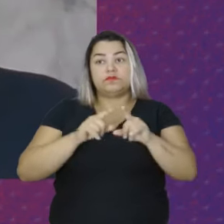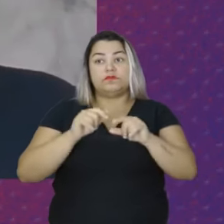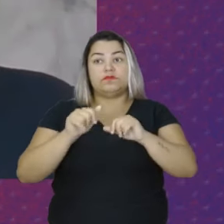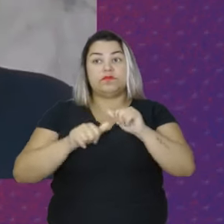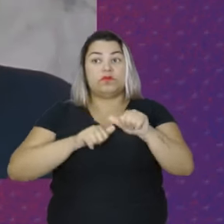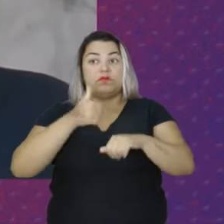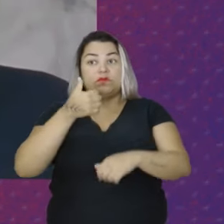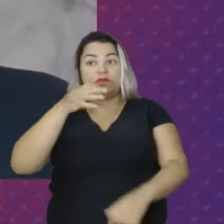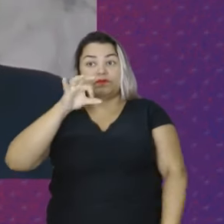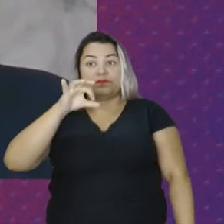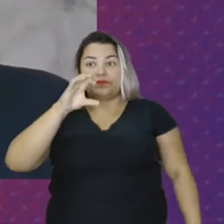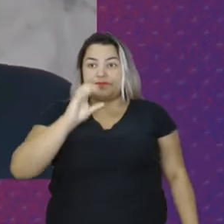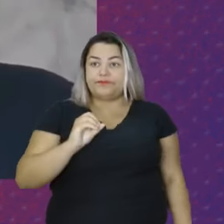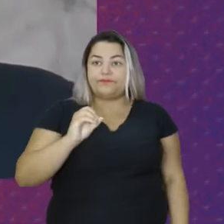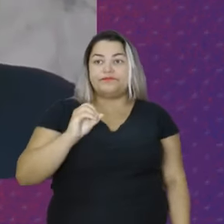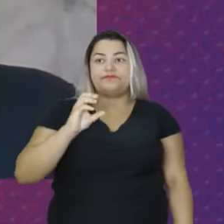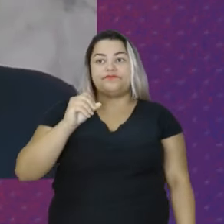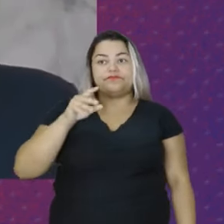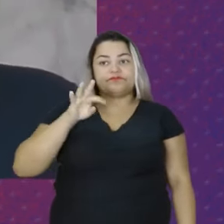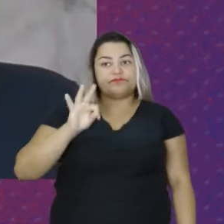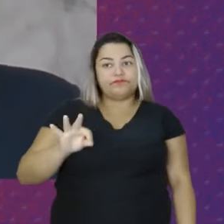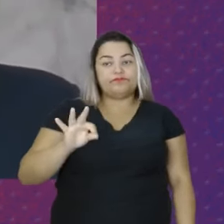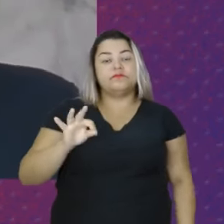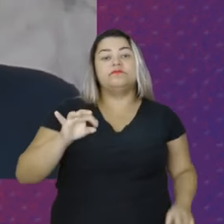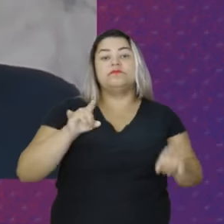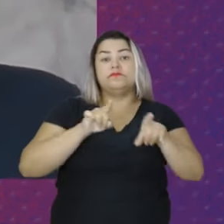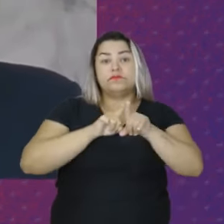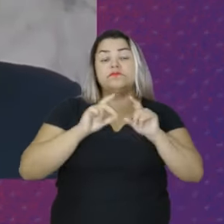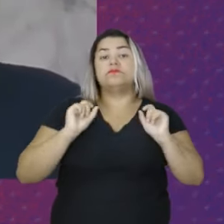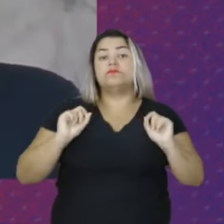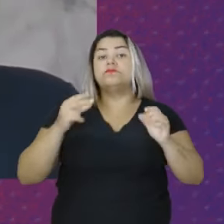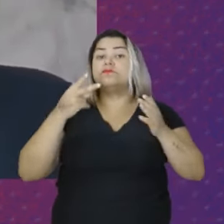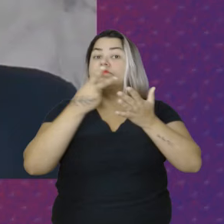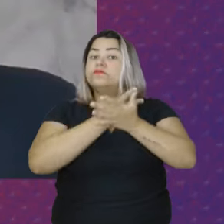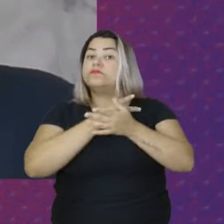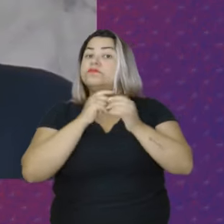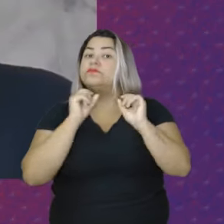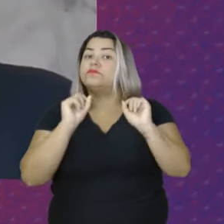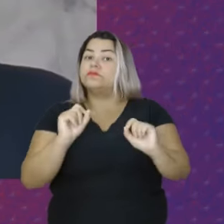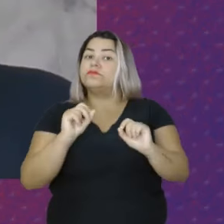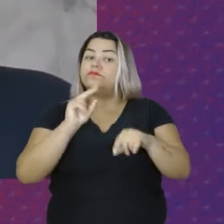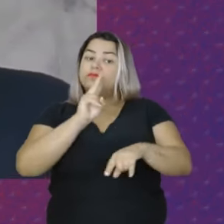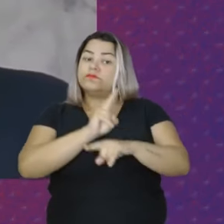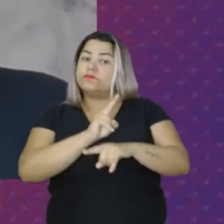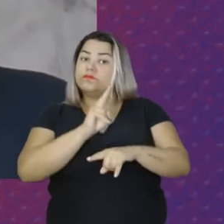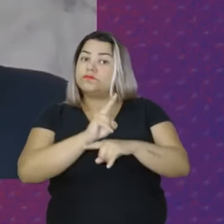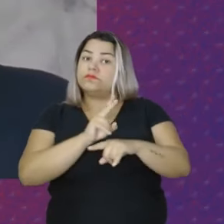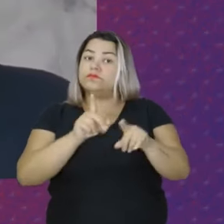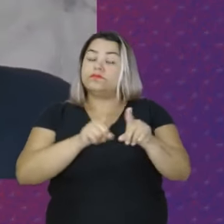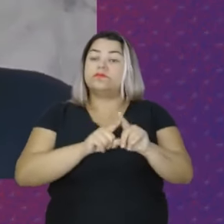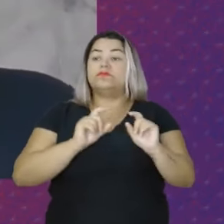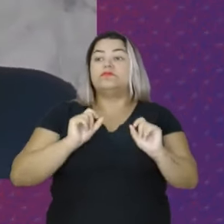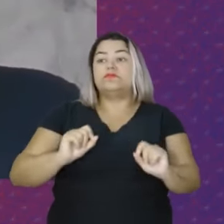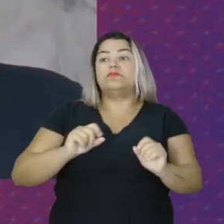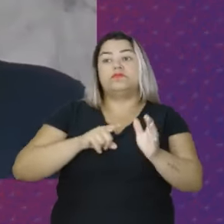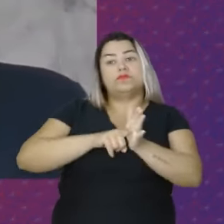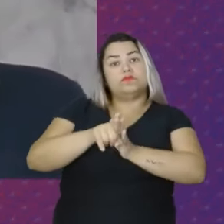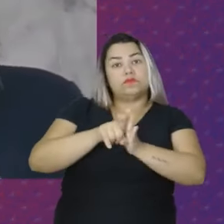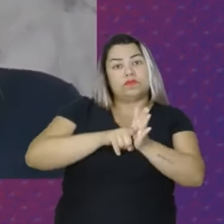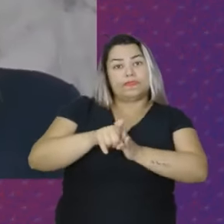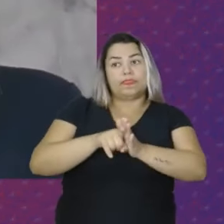190 da OIT Essa convenção trata da prevenção, apuração e